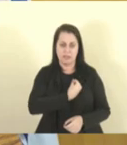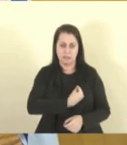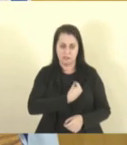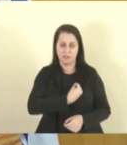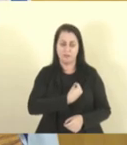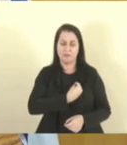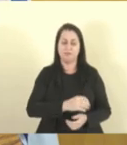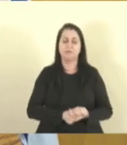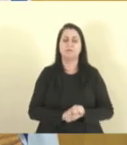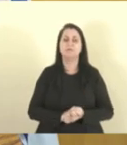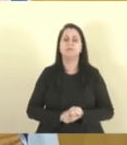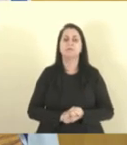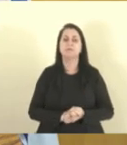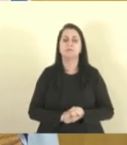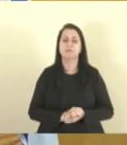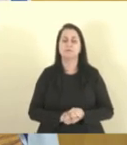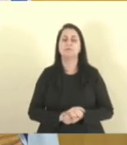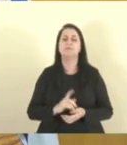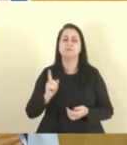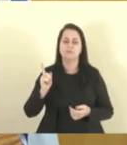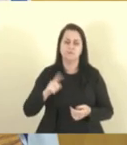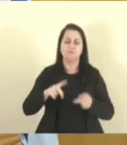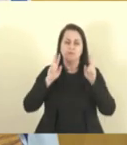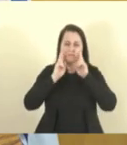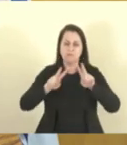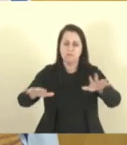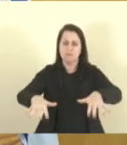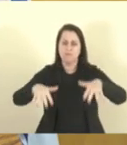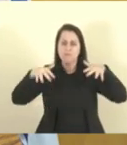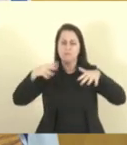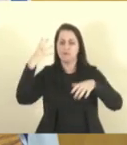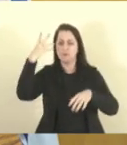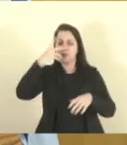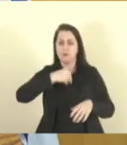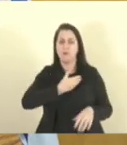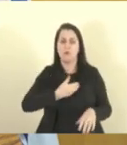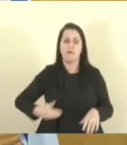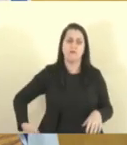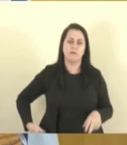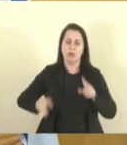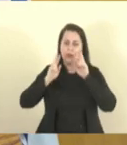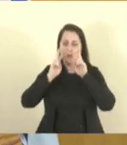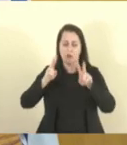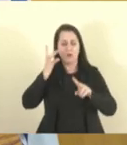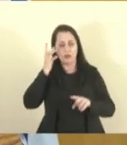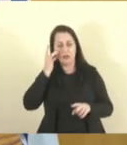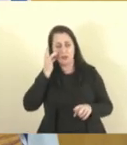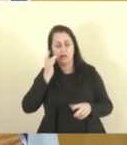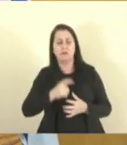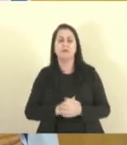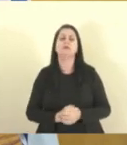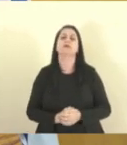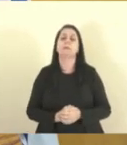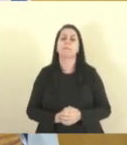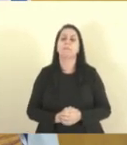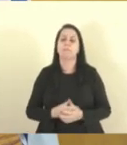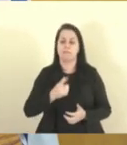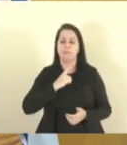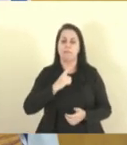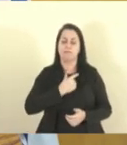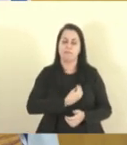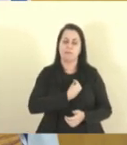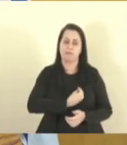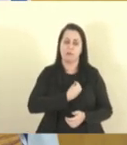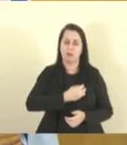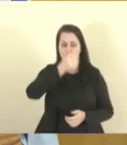com uma solenidade belíssima, presidida pelo governador Renato Casagrande, contando com a presença do